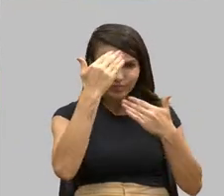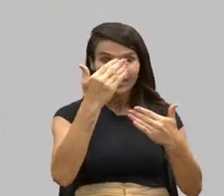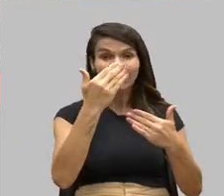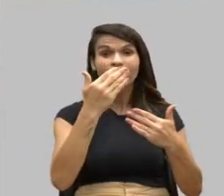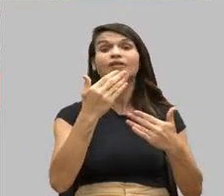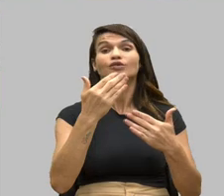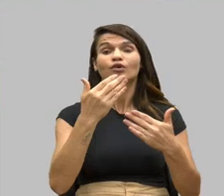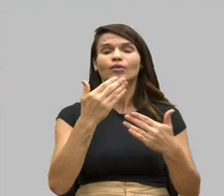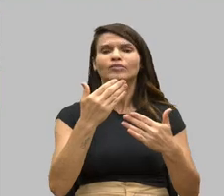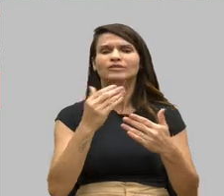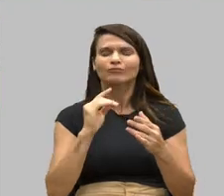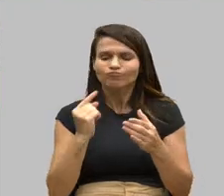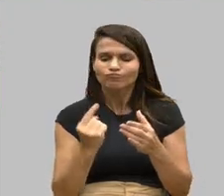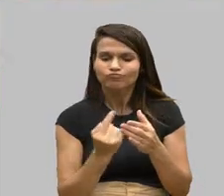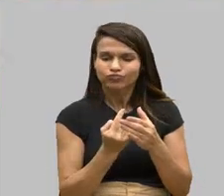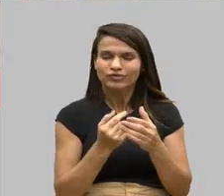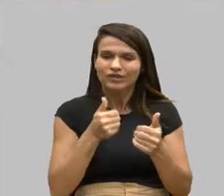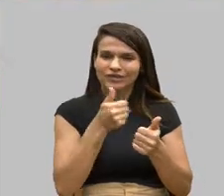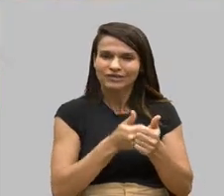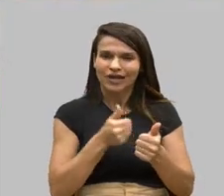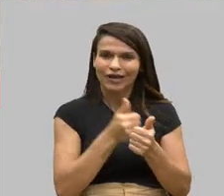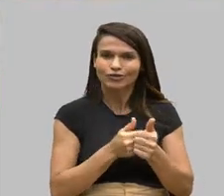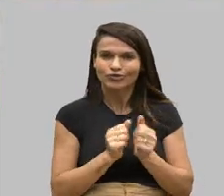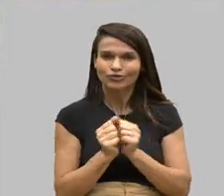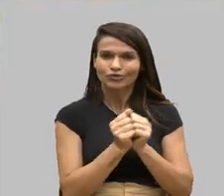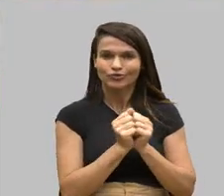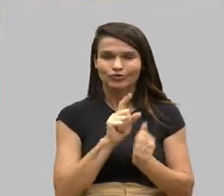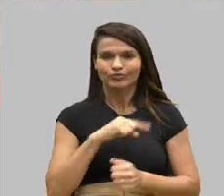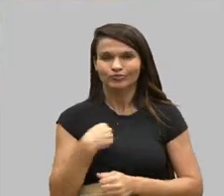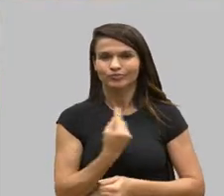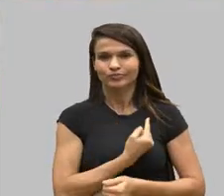estar nessa luta conosco. Muito obrigado.